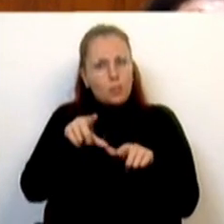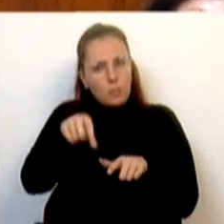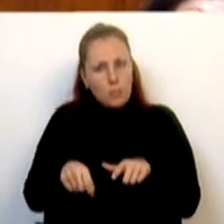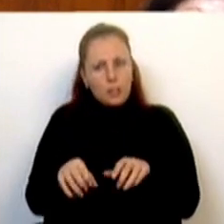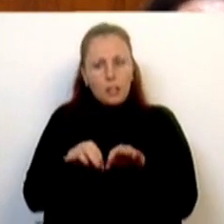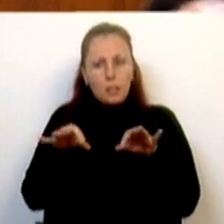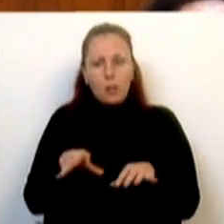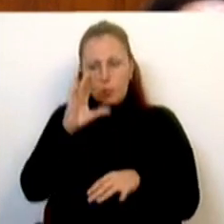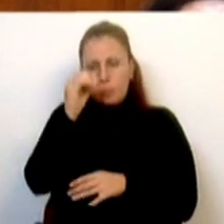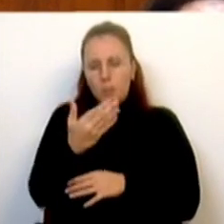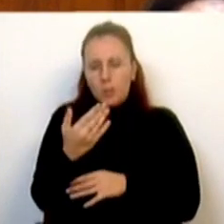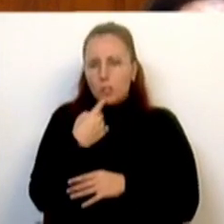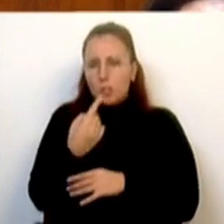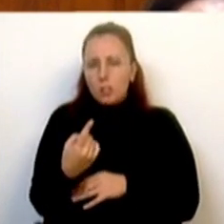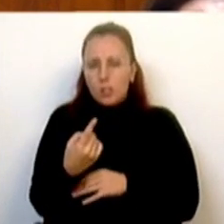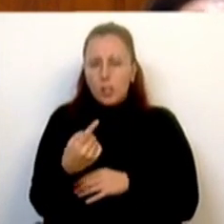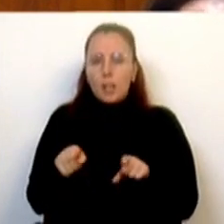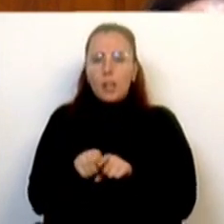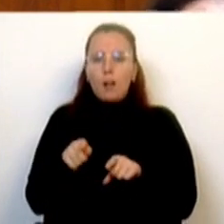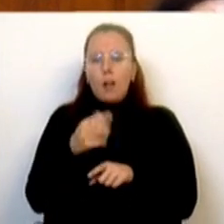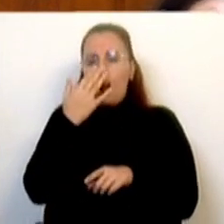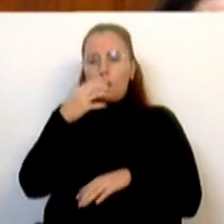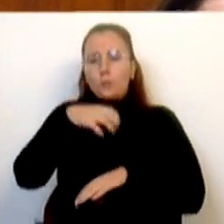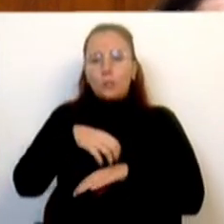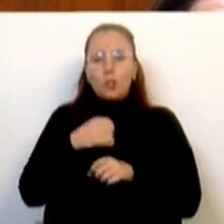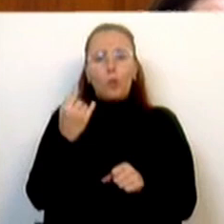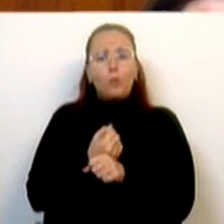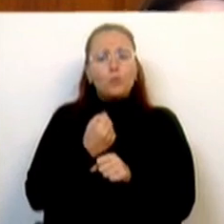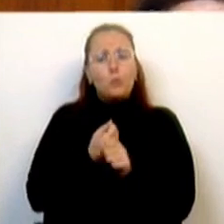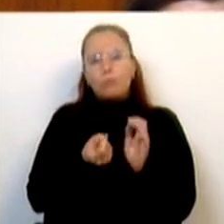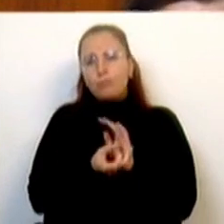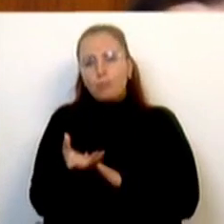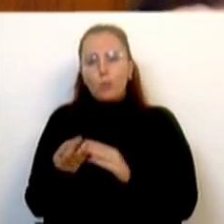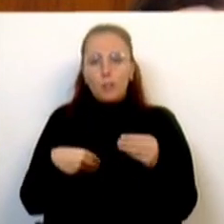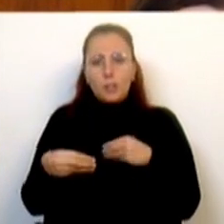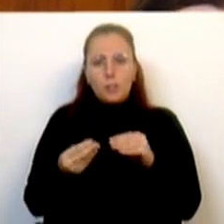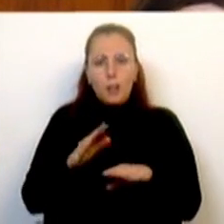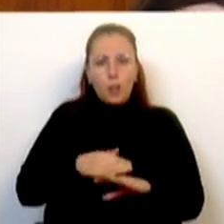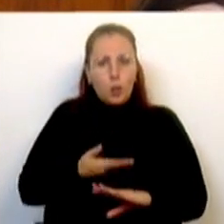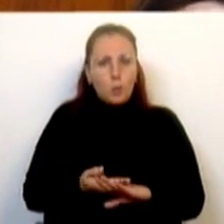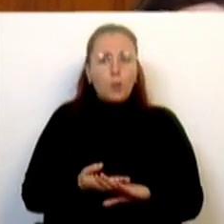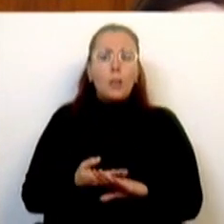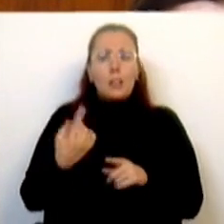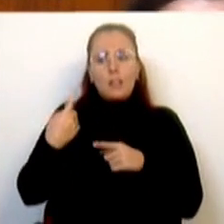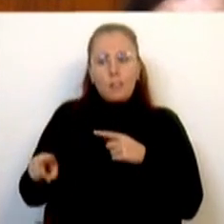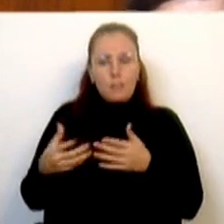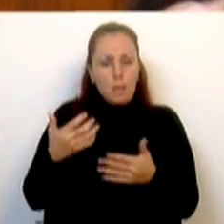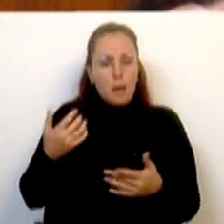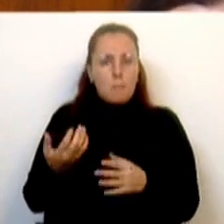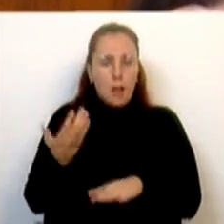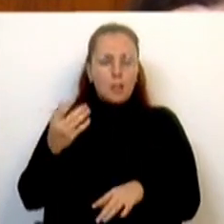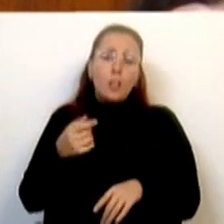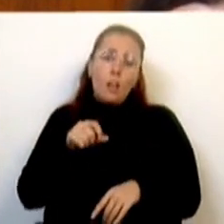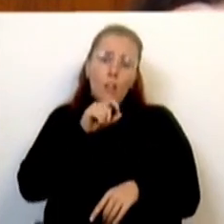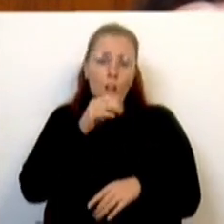Primeiro-Ministro, utilizando uma metáfora, designou como um edifício multifuncional, mais flexível, com mais diferenciação e é isso que consideramos que pode ser a